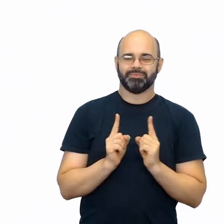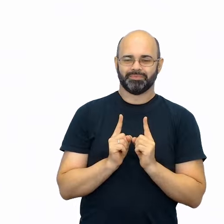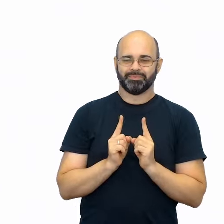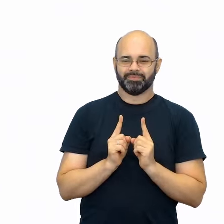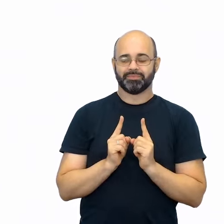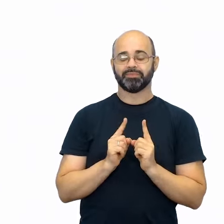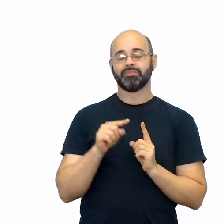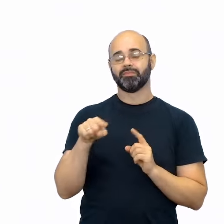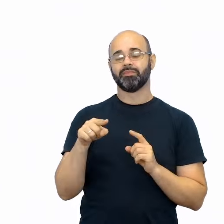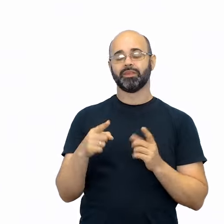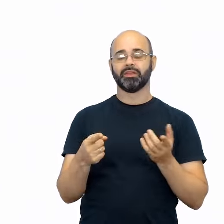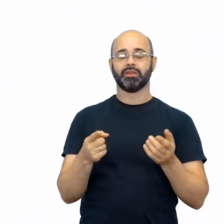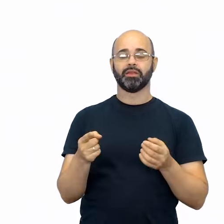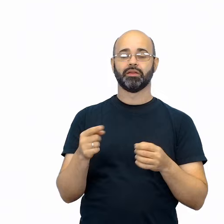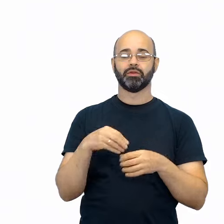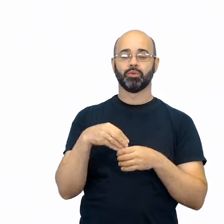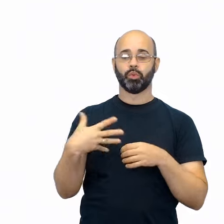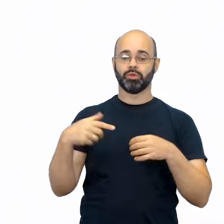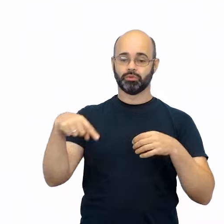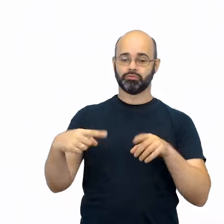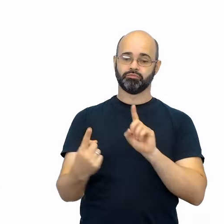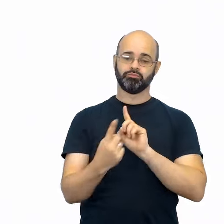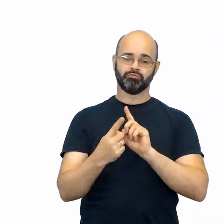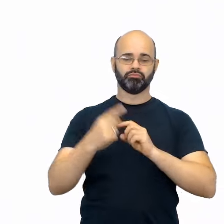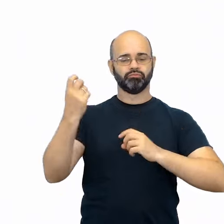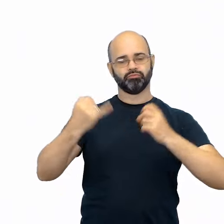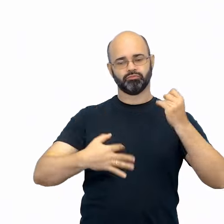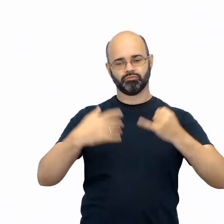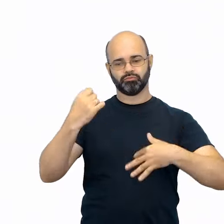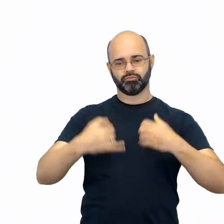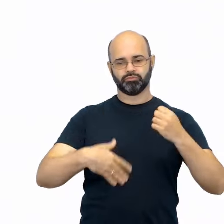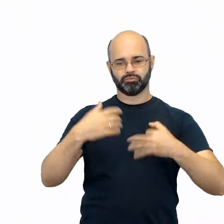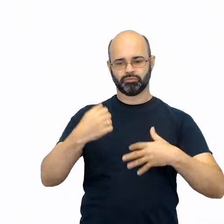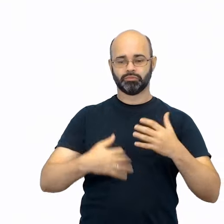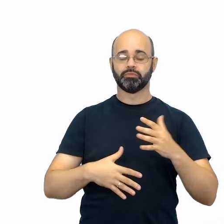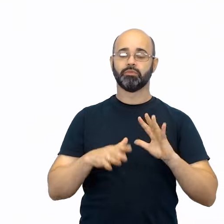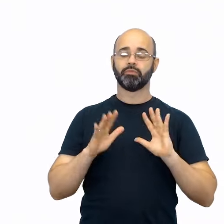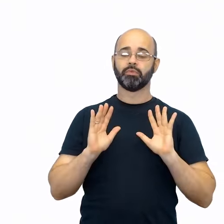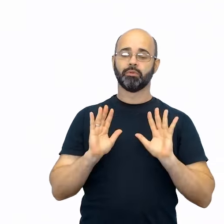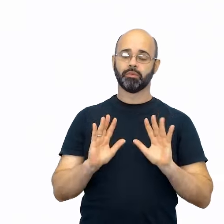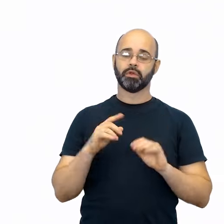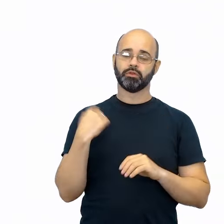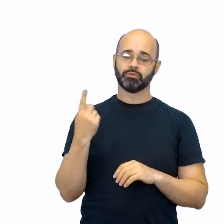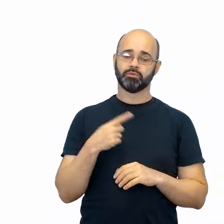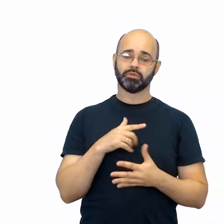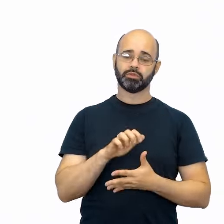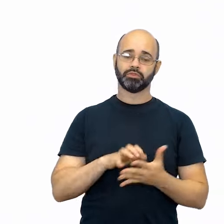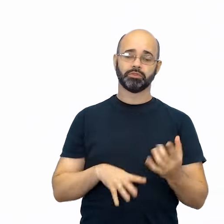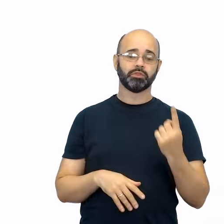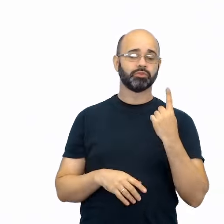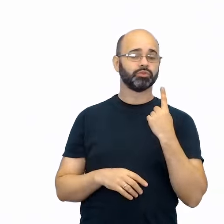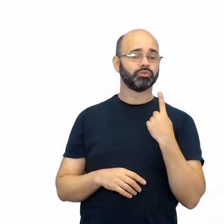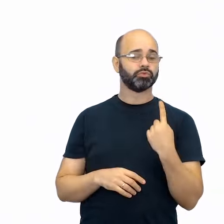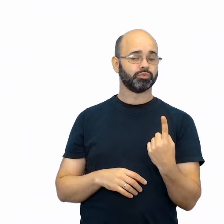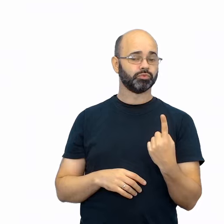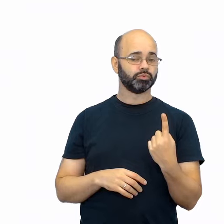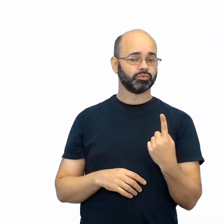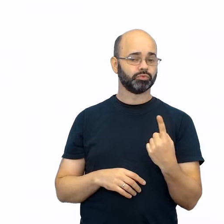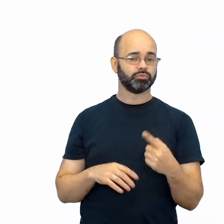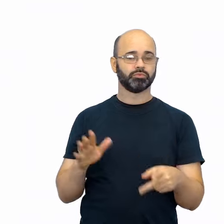transmissão de etapa, mas nós, as formadoras, vamos jogar luz em uma atividade da